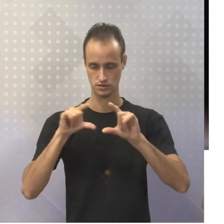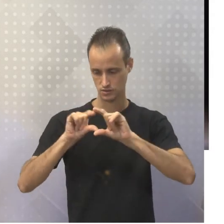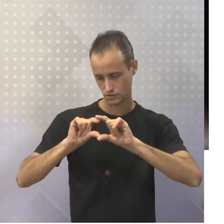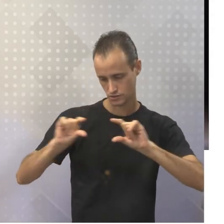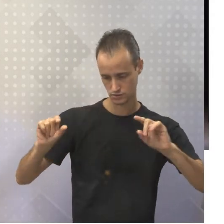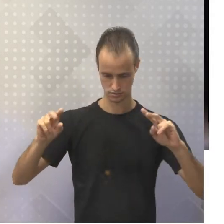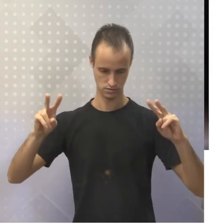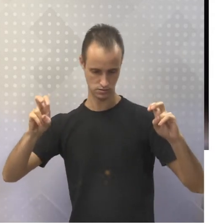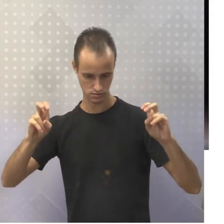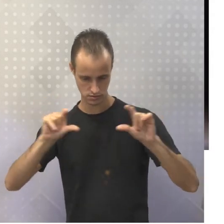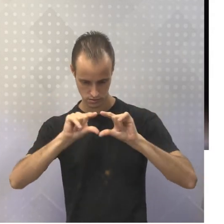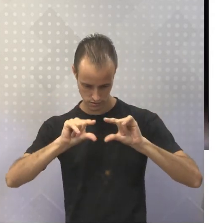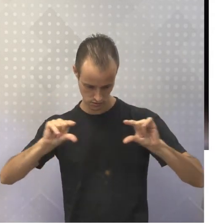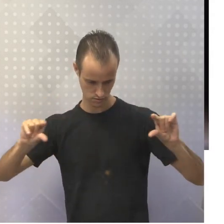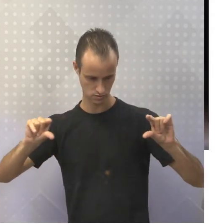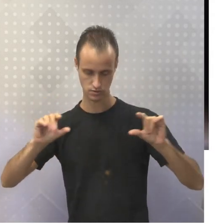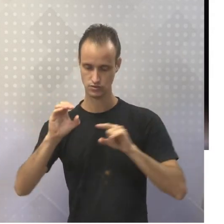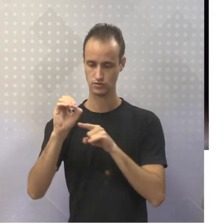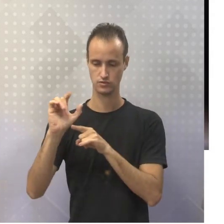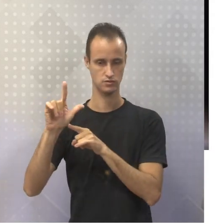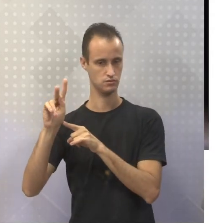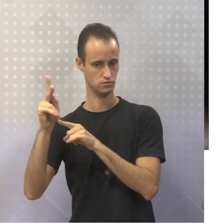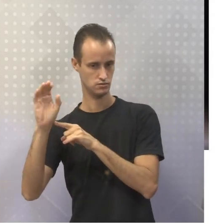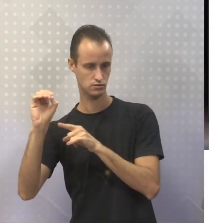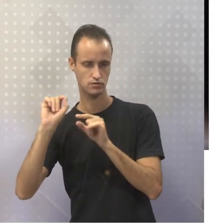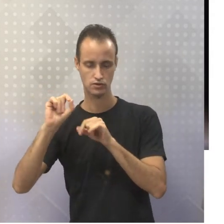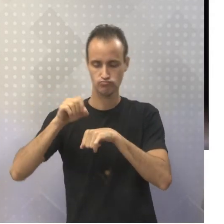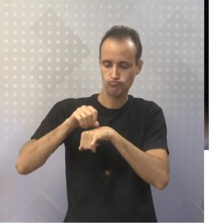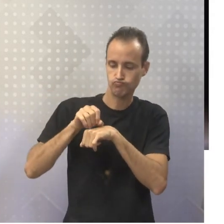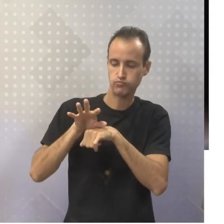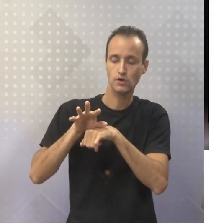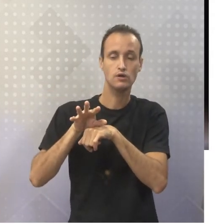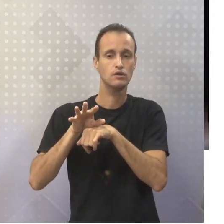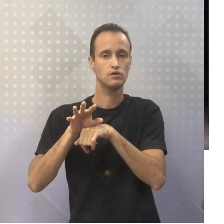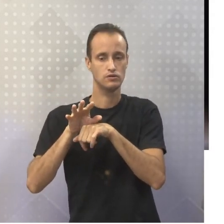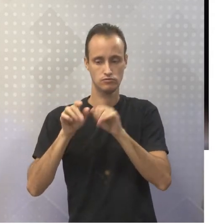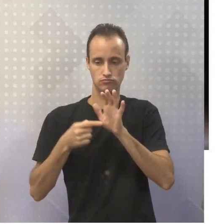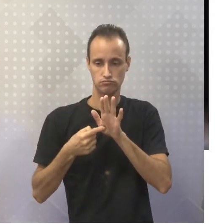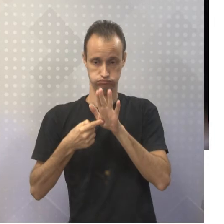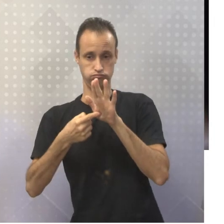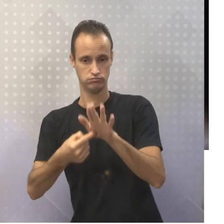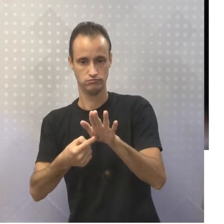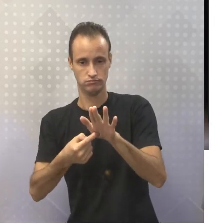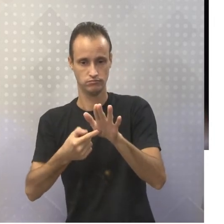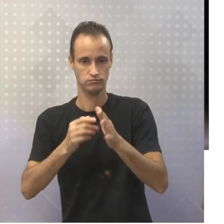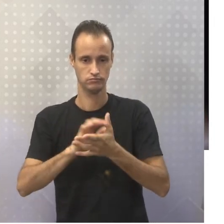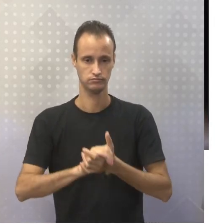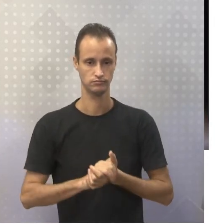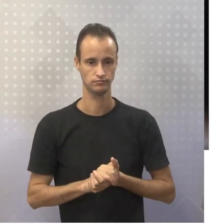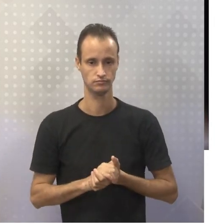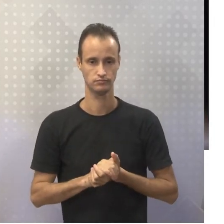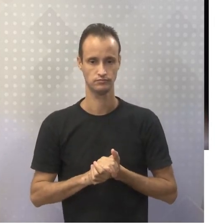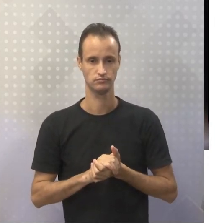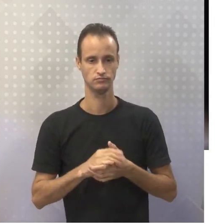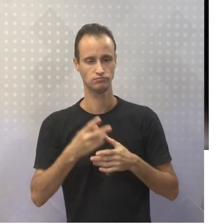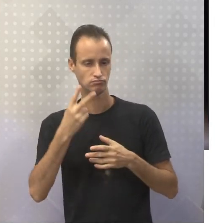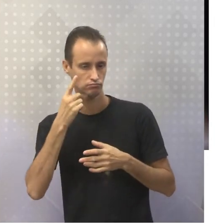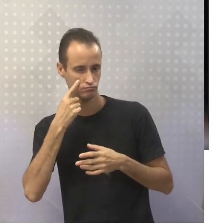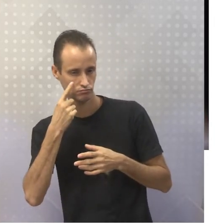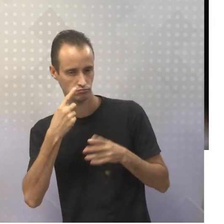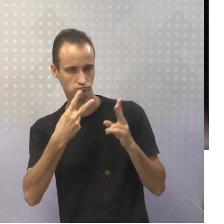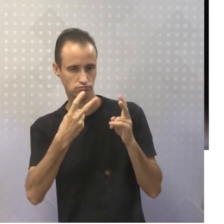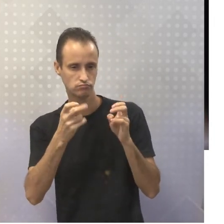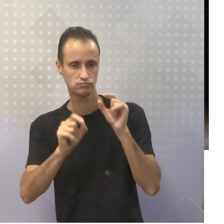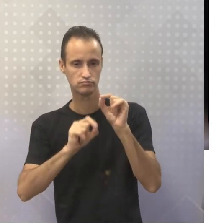a informação que é destacada aí na diagramação. Perceba que ela está